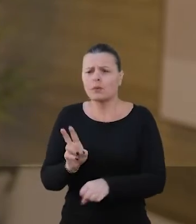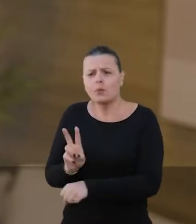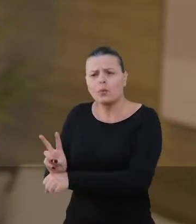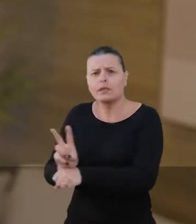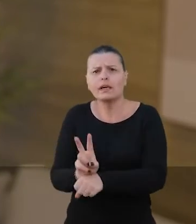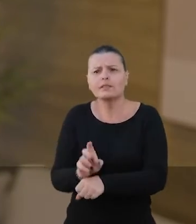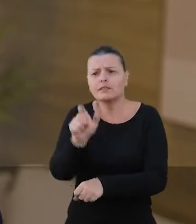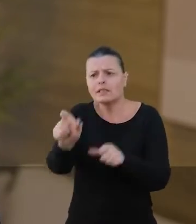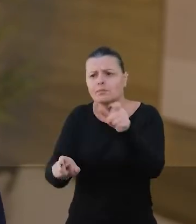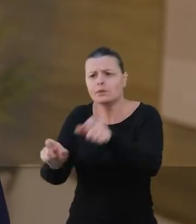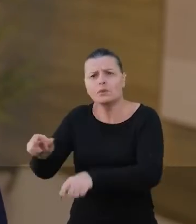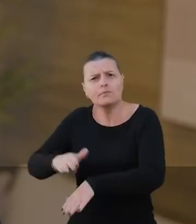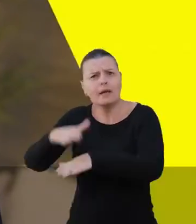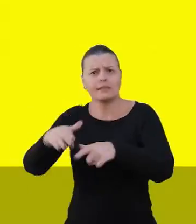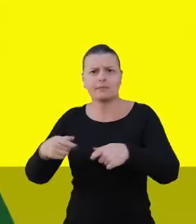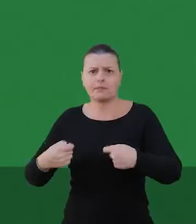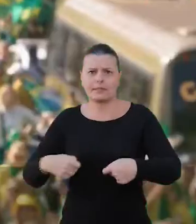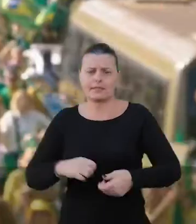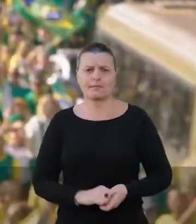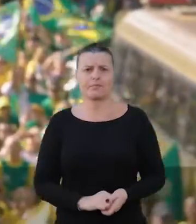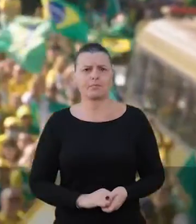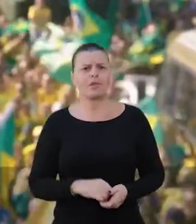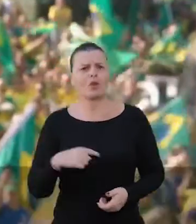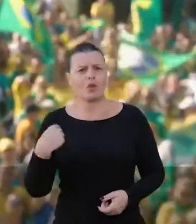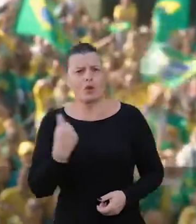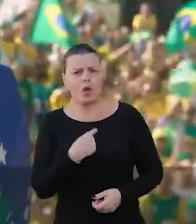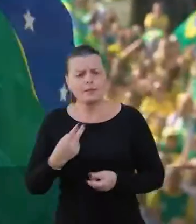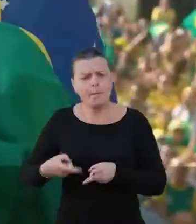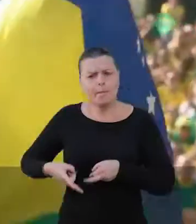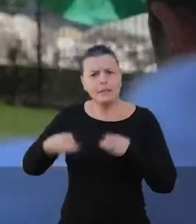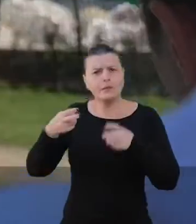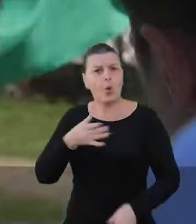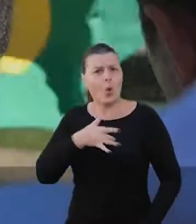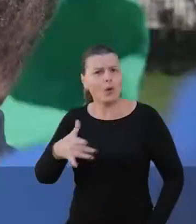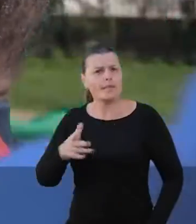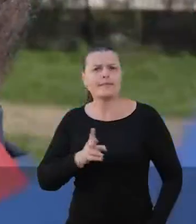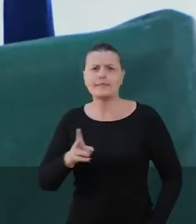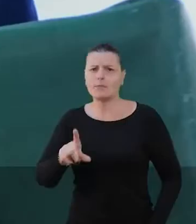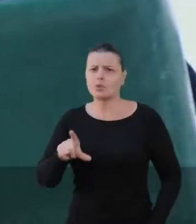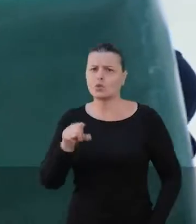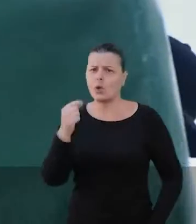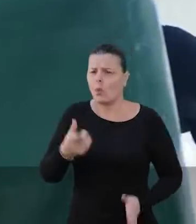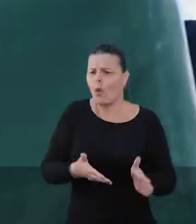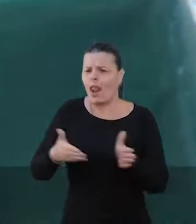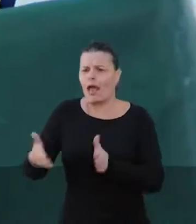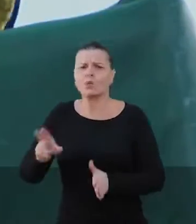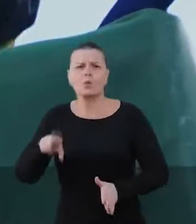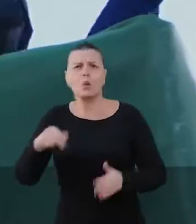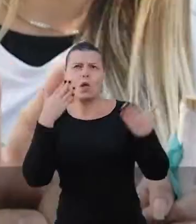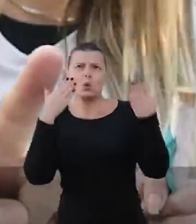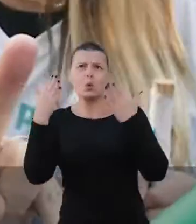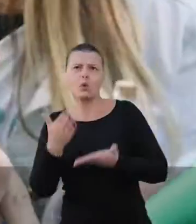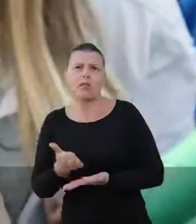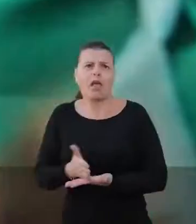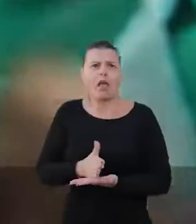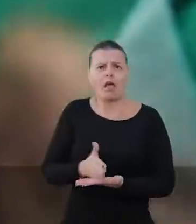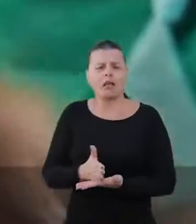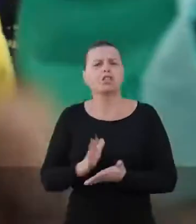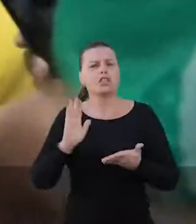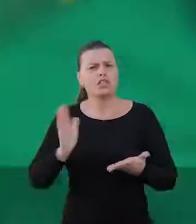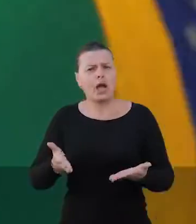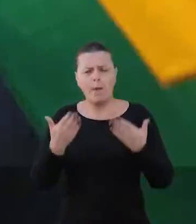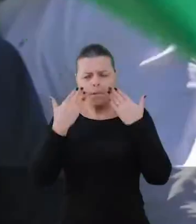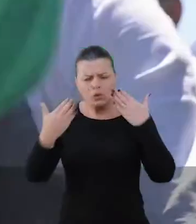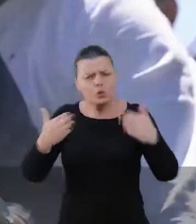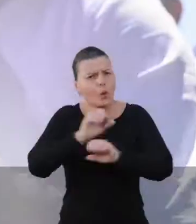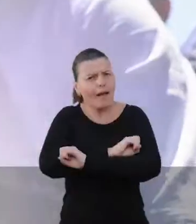de cuidar daqueles que mais precisam. A gente também viu que Onyx sempre teve lado e que não fica em cima do muro. Ele deixou